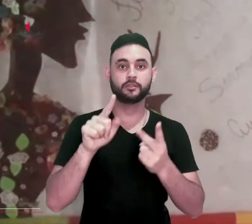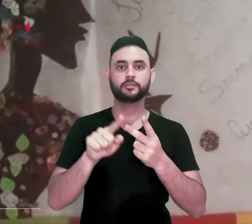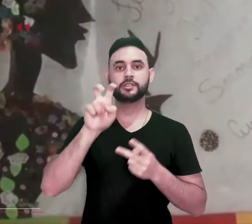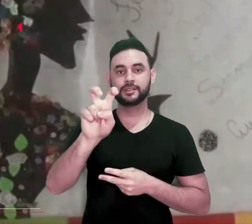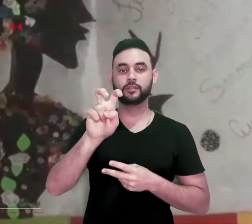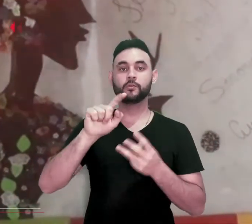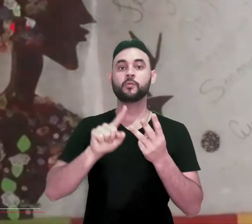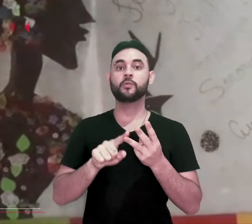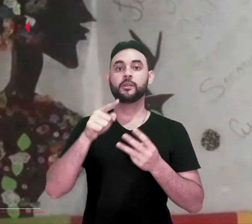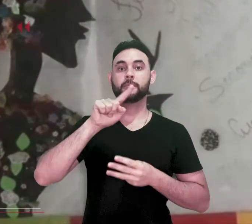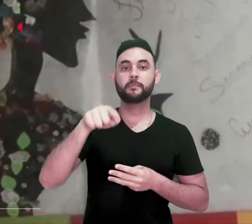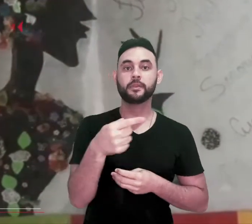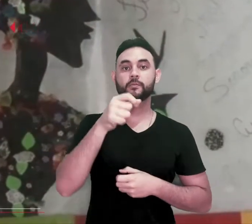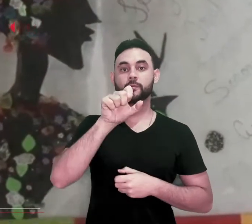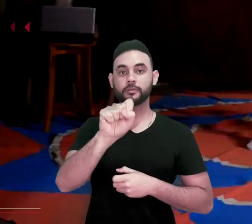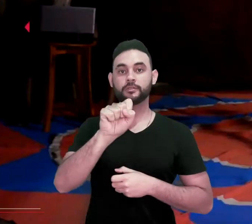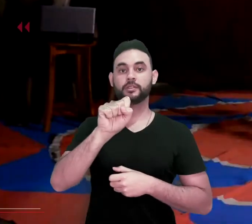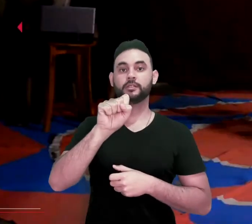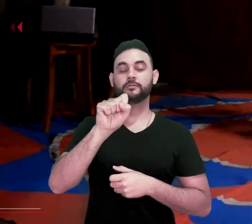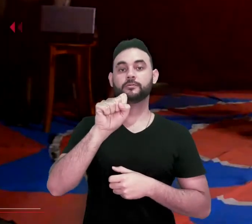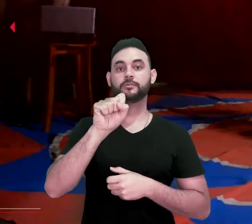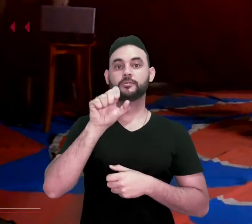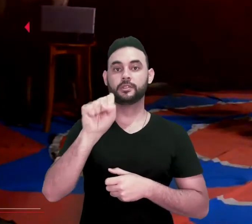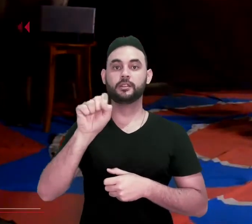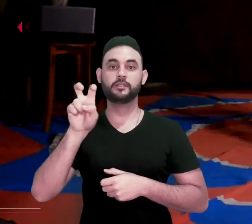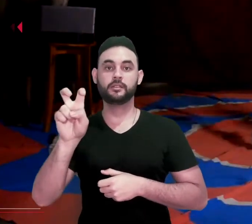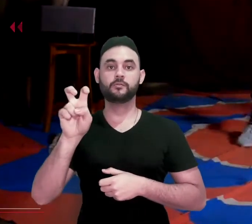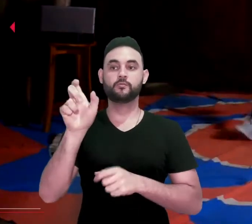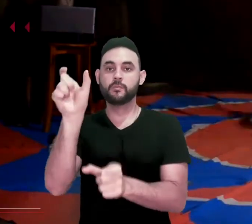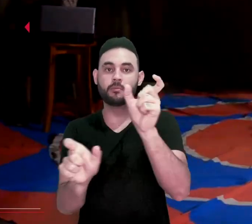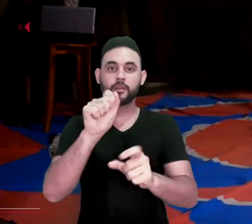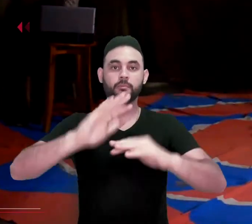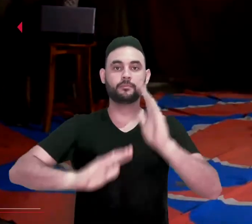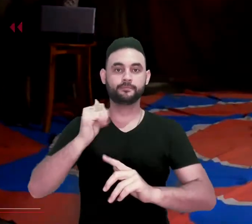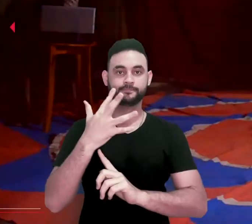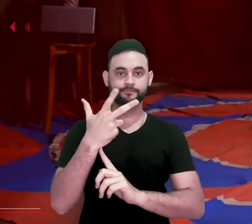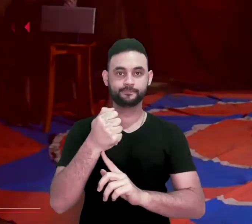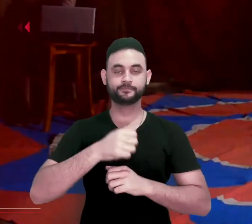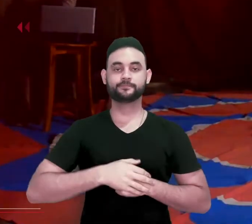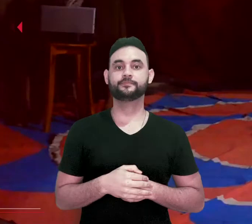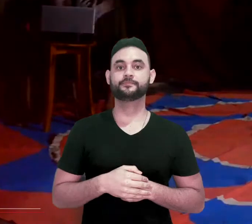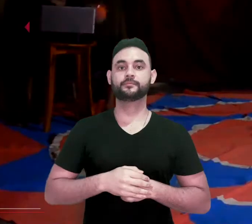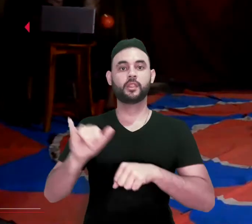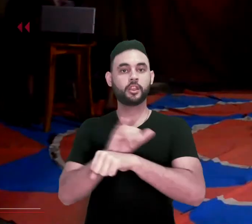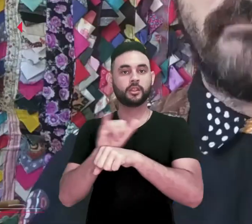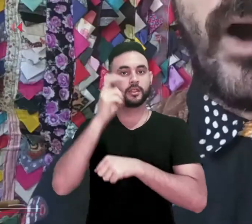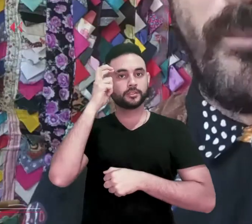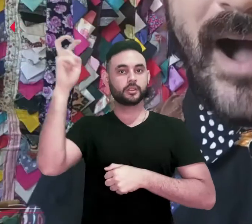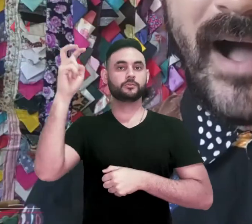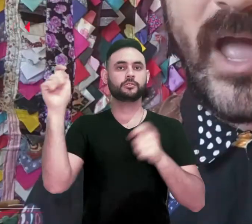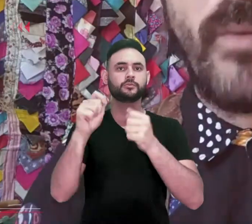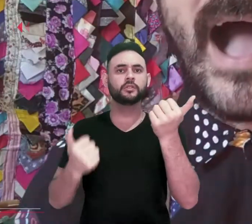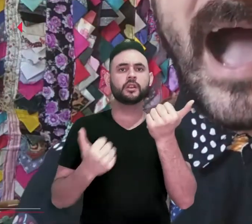masterclasses e 1.885 artistas produtores. Por meio da bússola cultural, forneceu